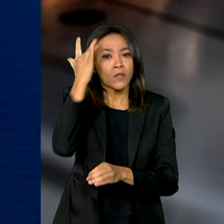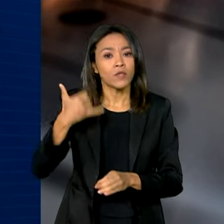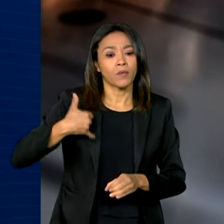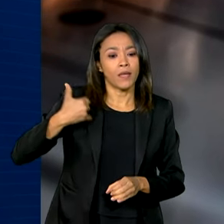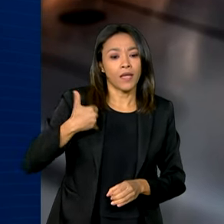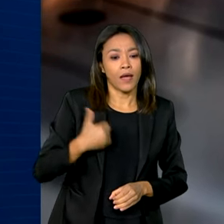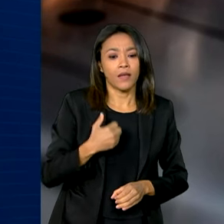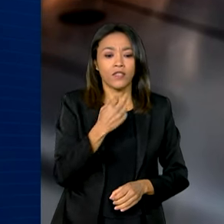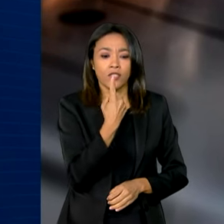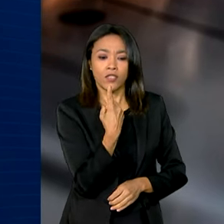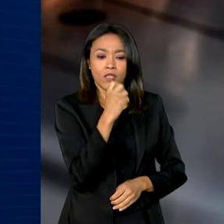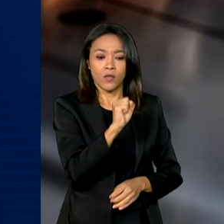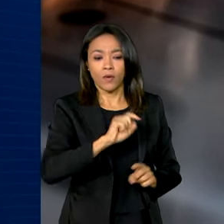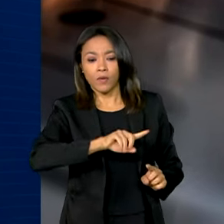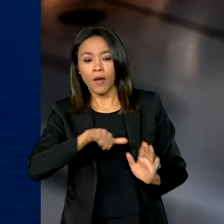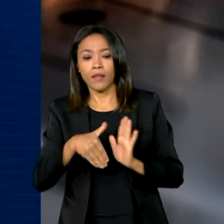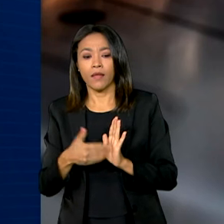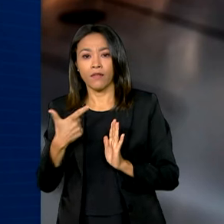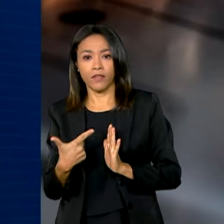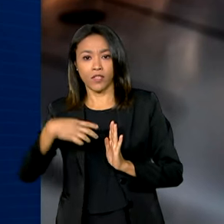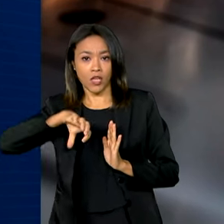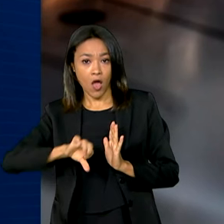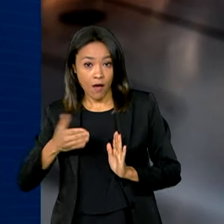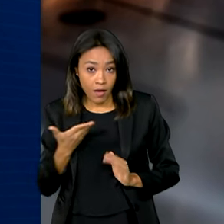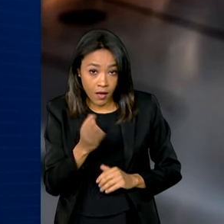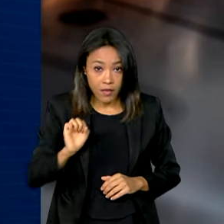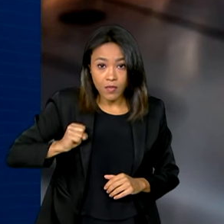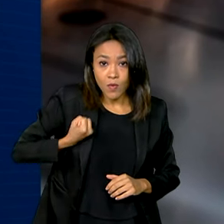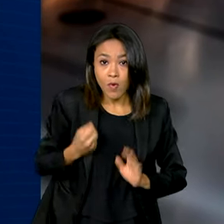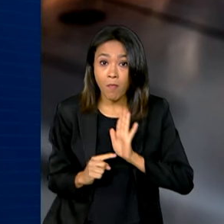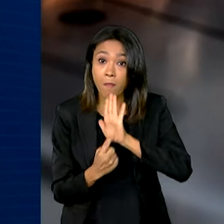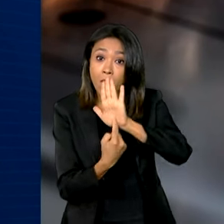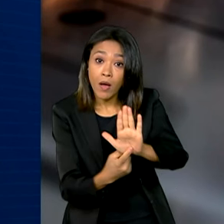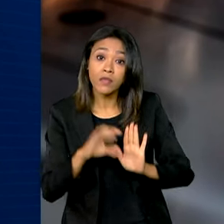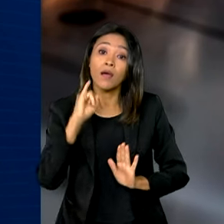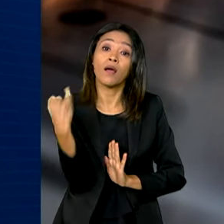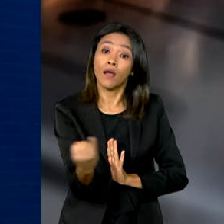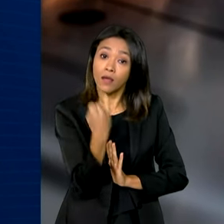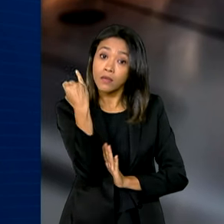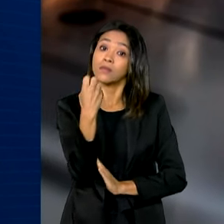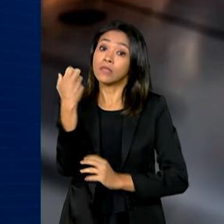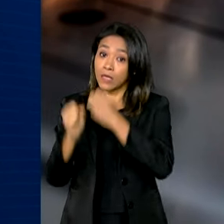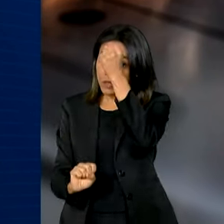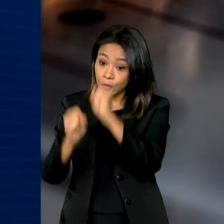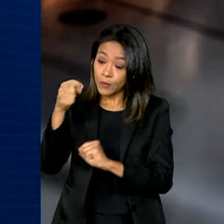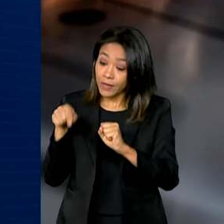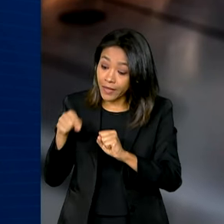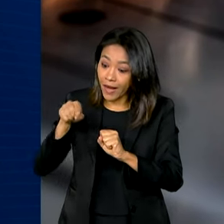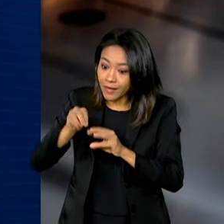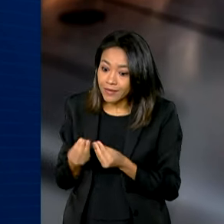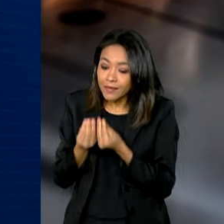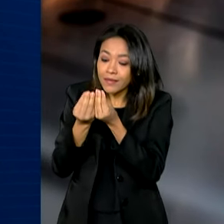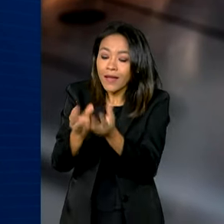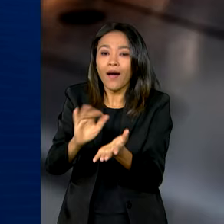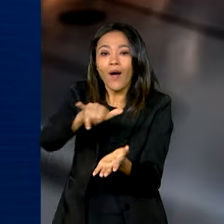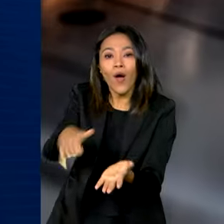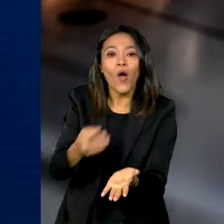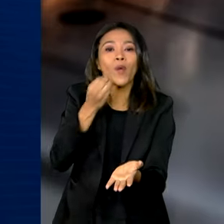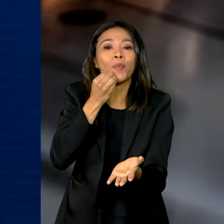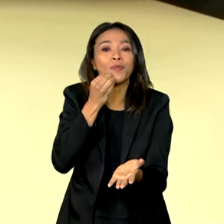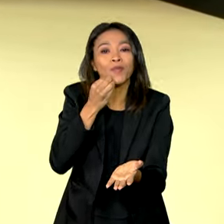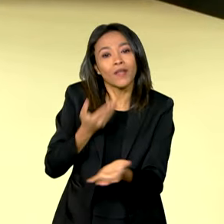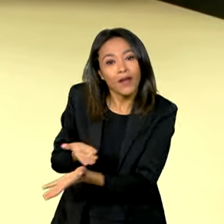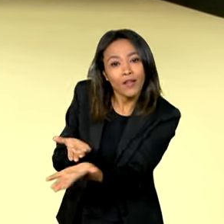18 e 29 anos. Números que mostram a importância da indústria como geradora de oportunidade para os mais